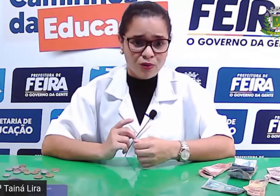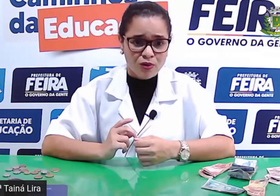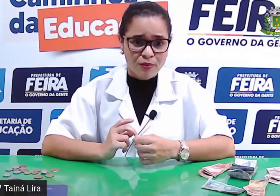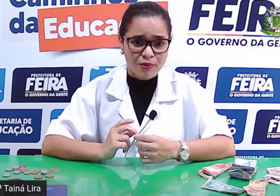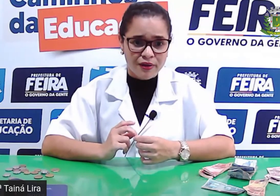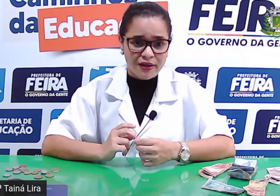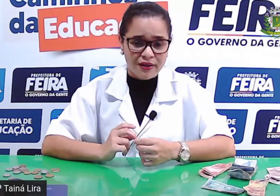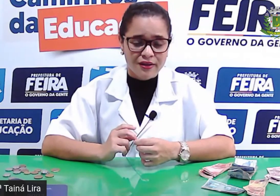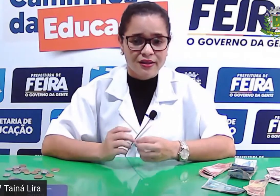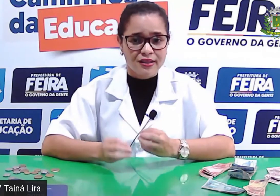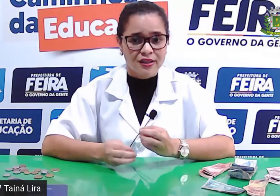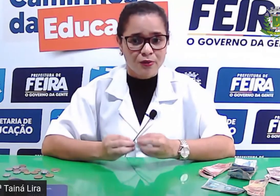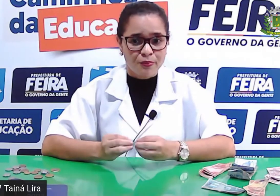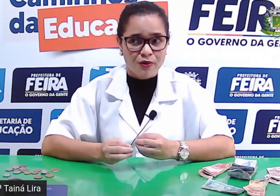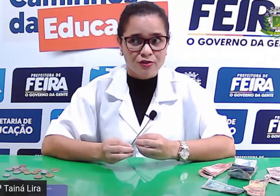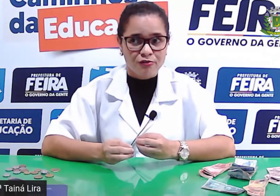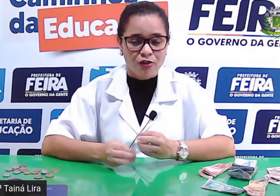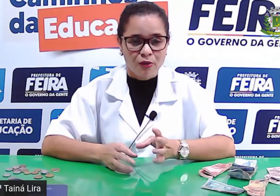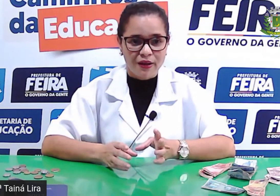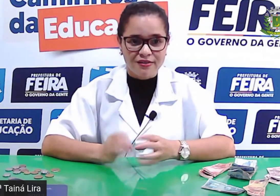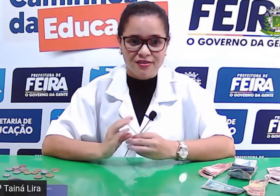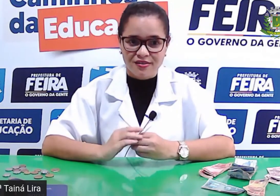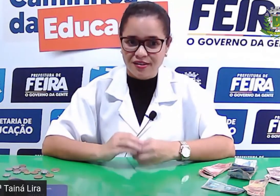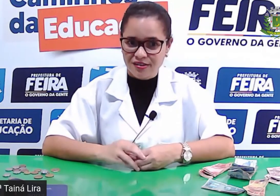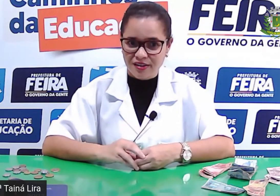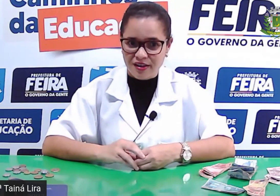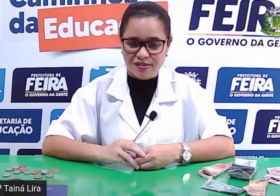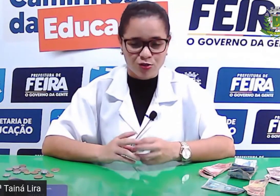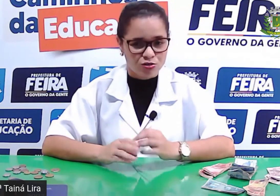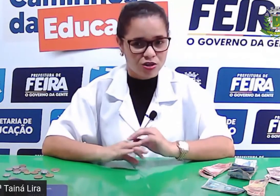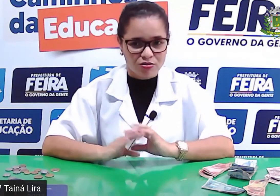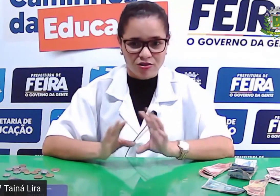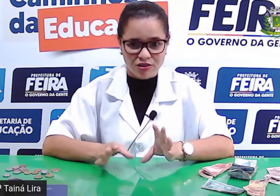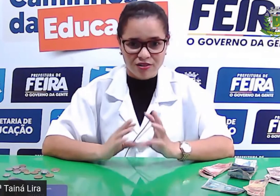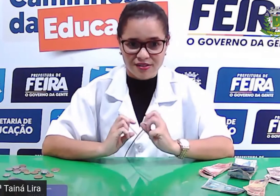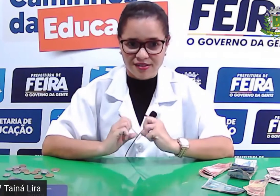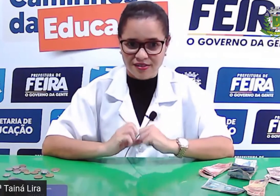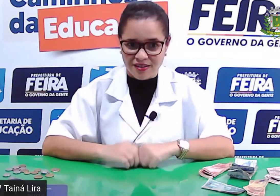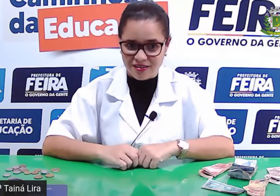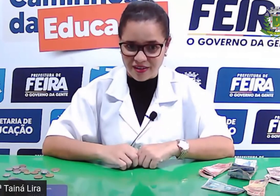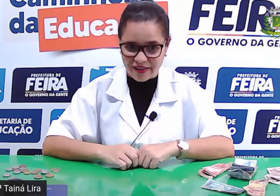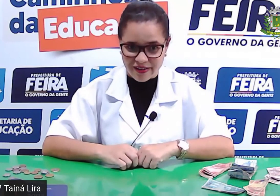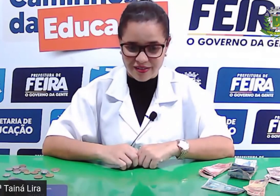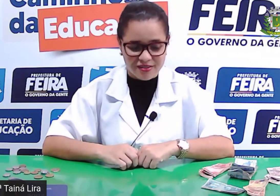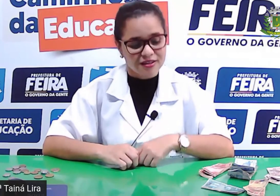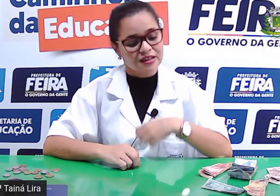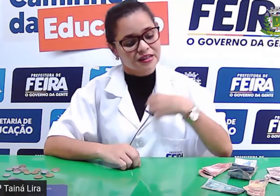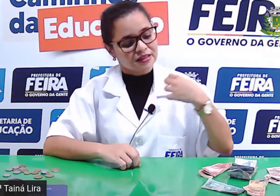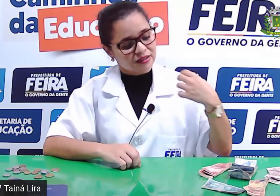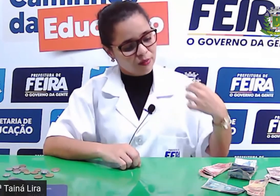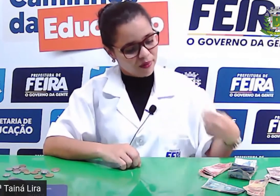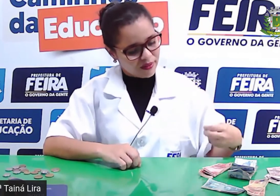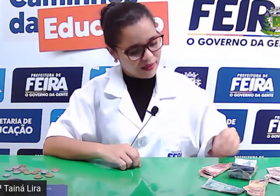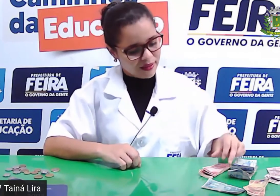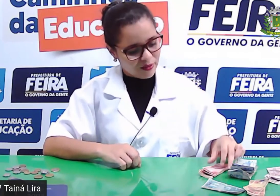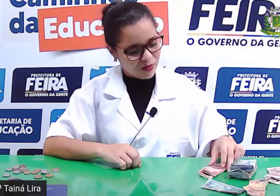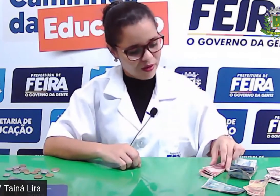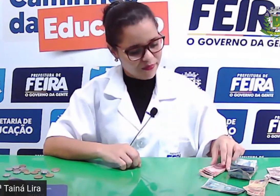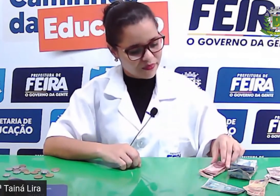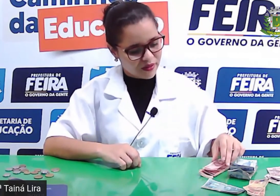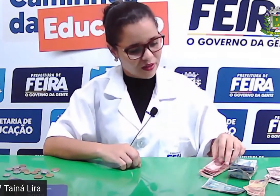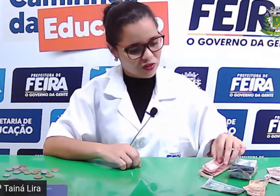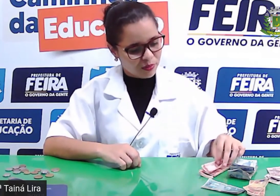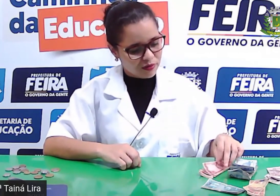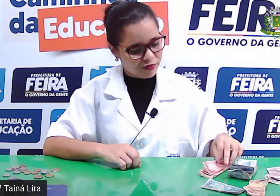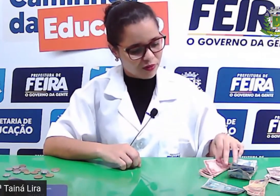pró, como é que eu posso formar 16 reais se eu não tenho nota de 16 reais? Então, bora lá, ó,